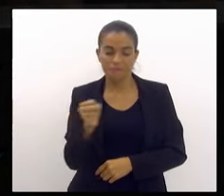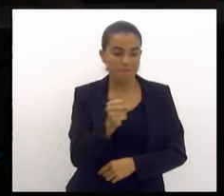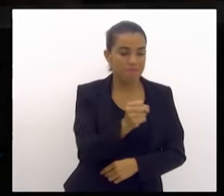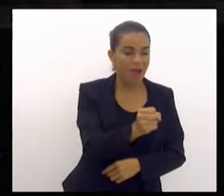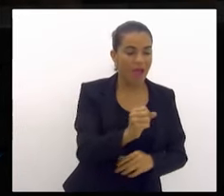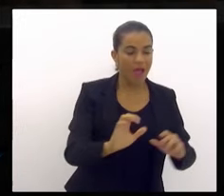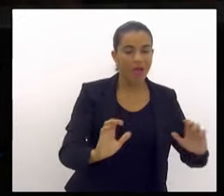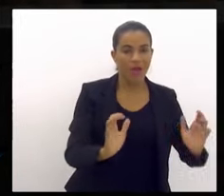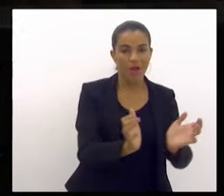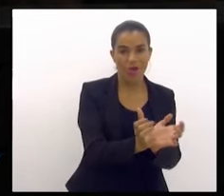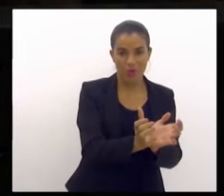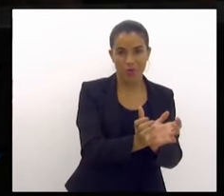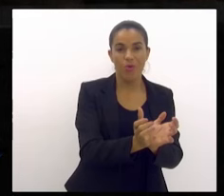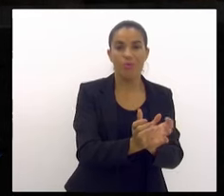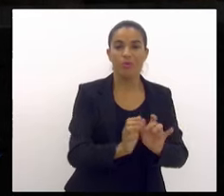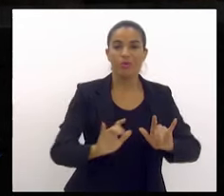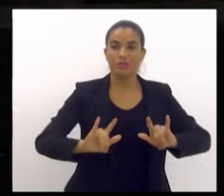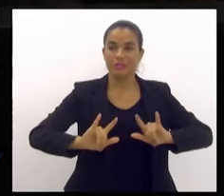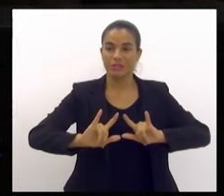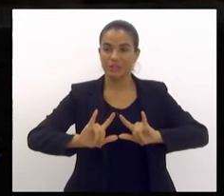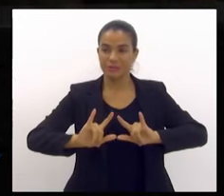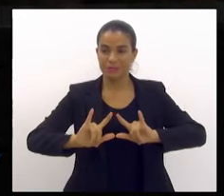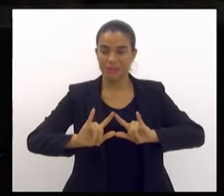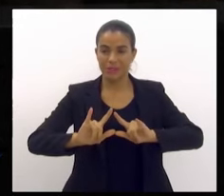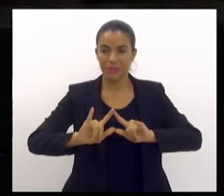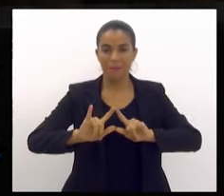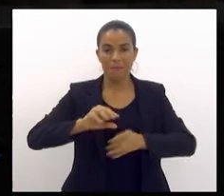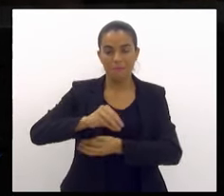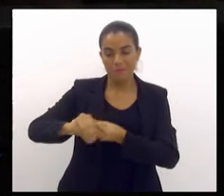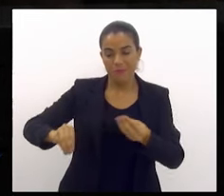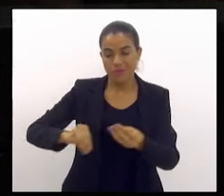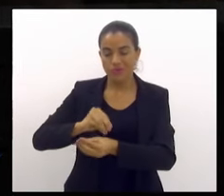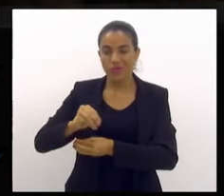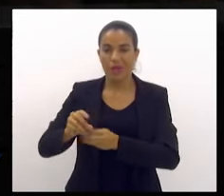time de milicianos com narcotraficantes.